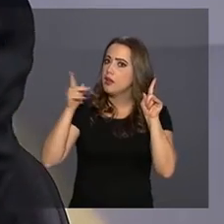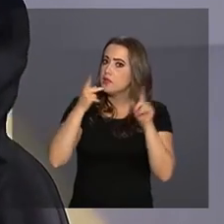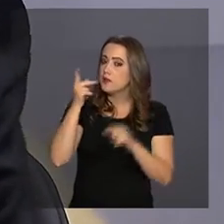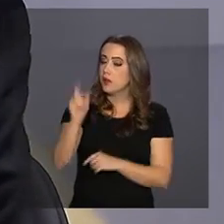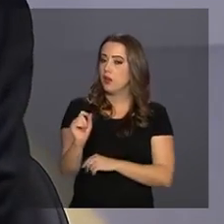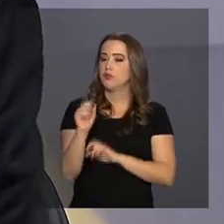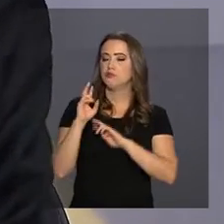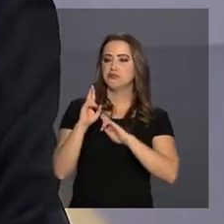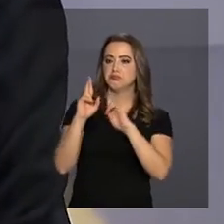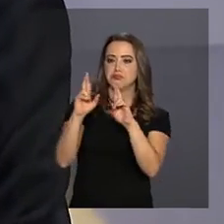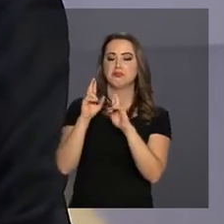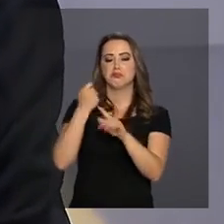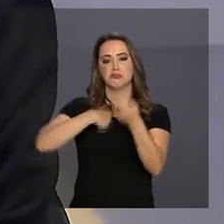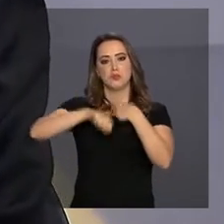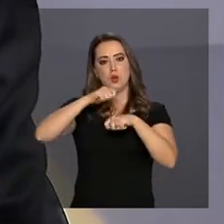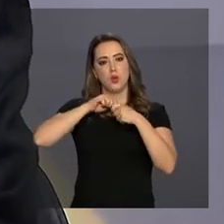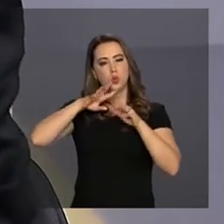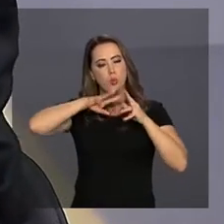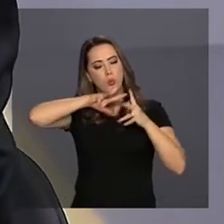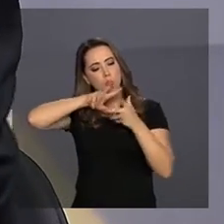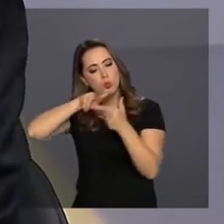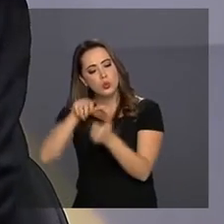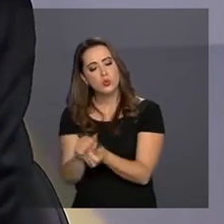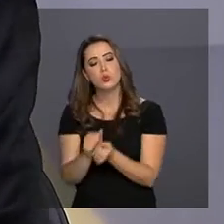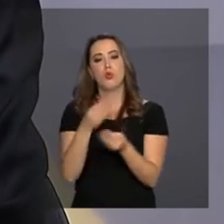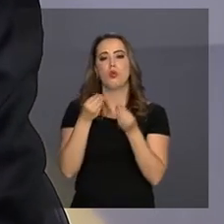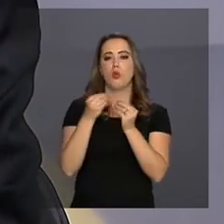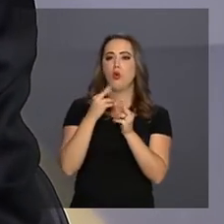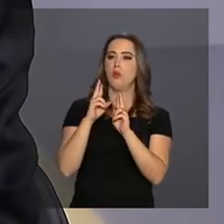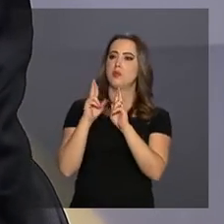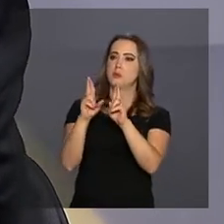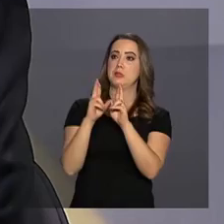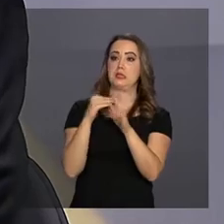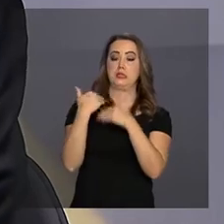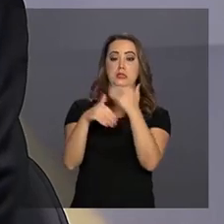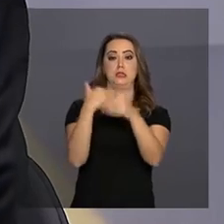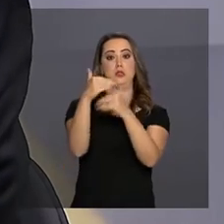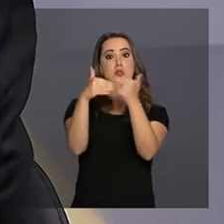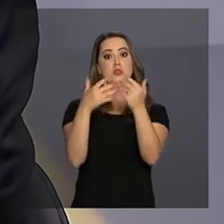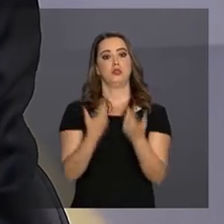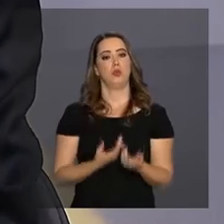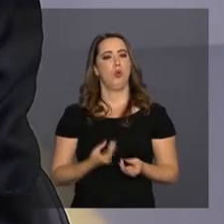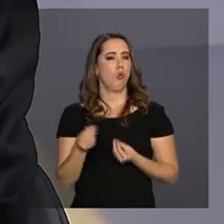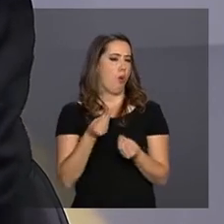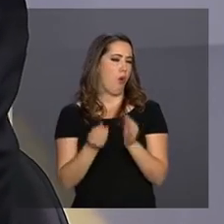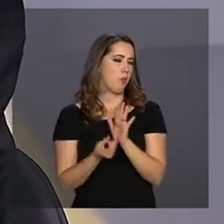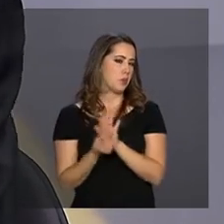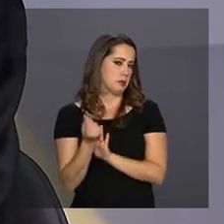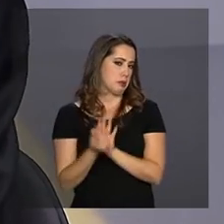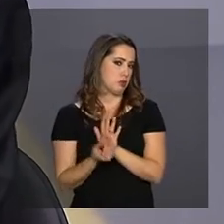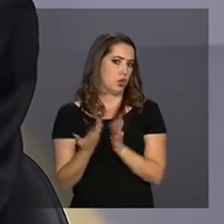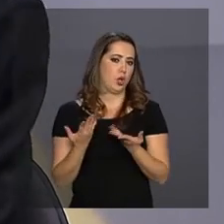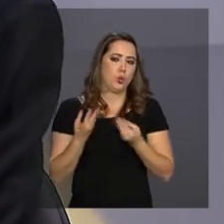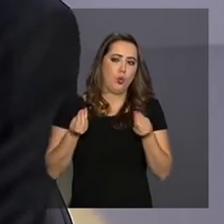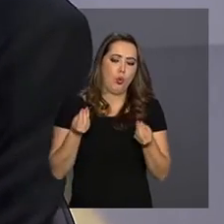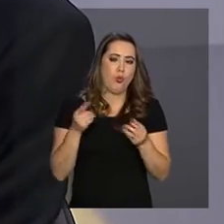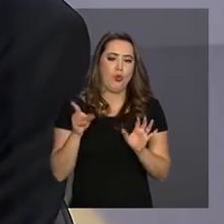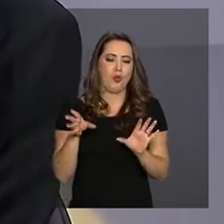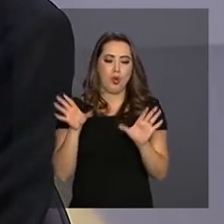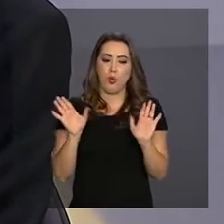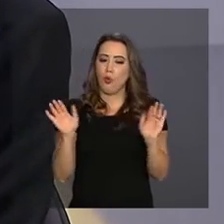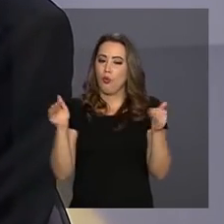perspectivas econômicas mundiais, do crescimento econômico, do sistema financeiro, em suma. Tudo isso era